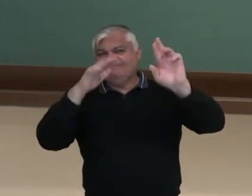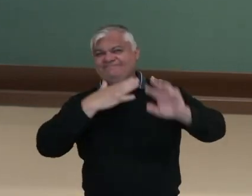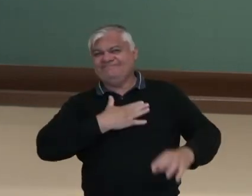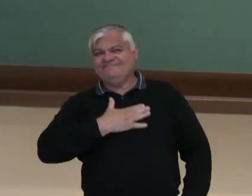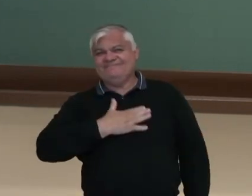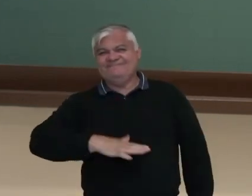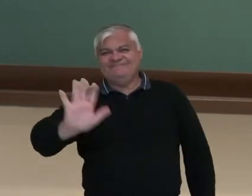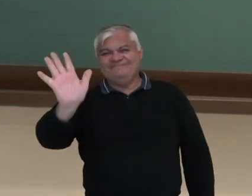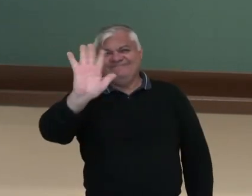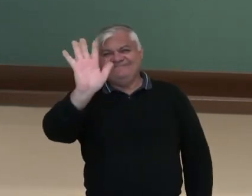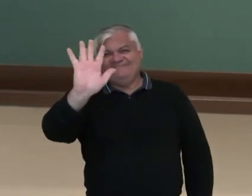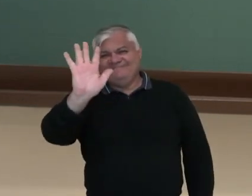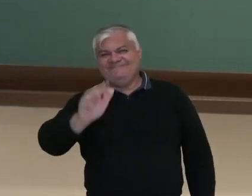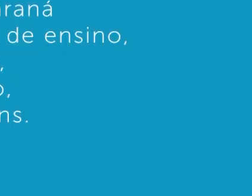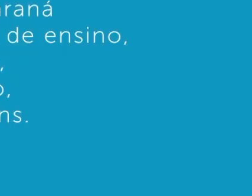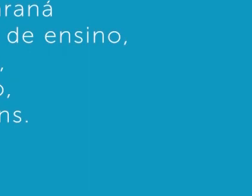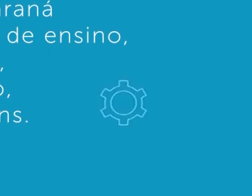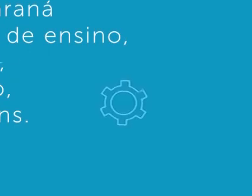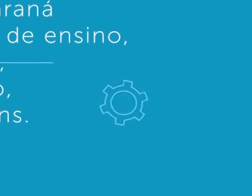gostado. Até breve!